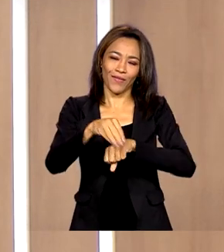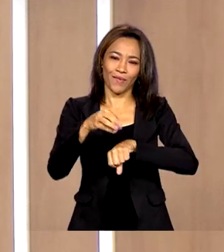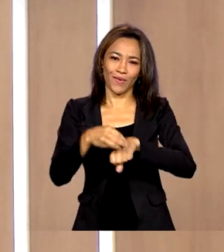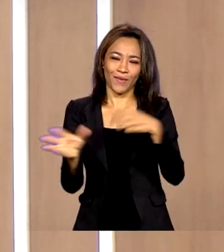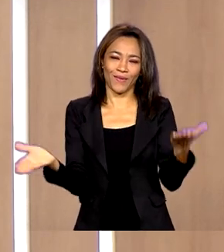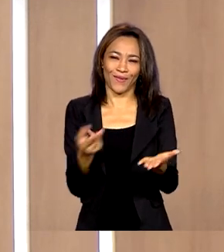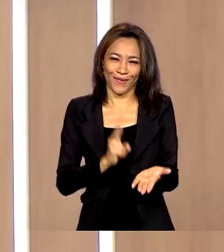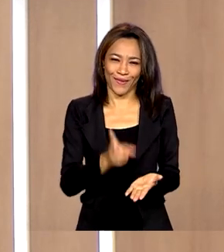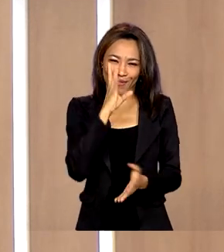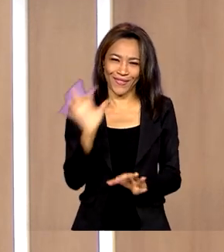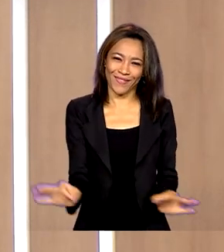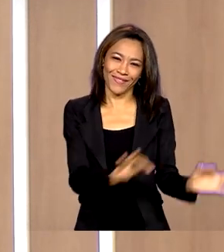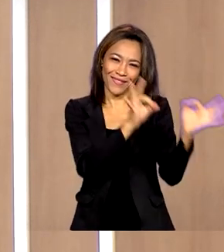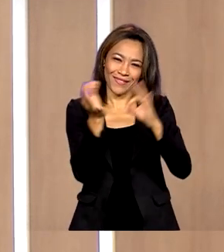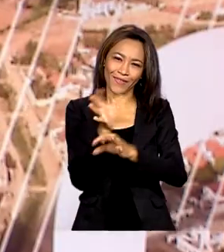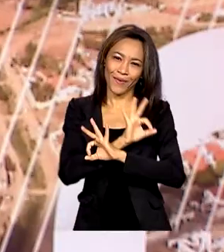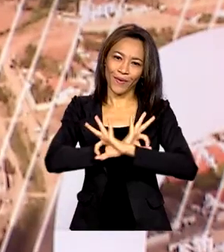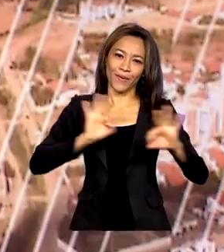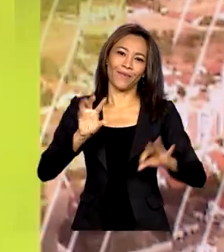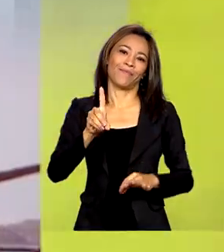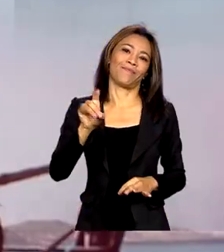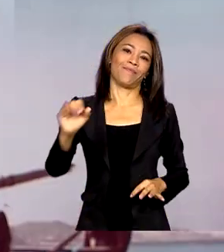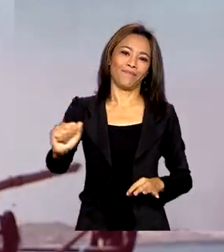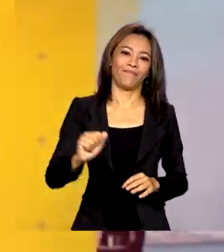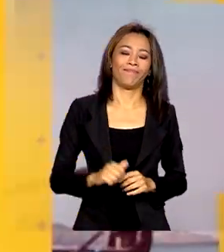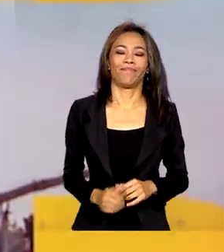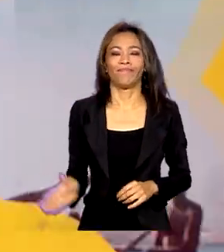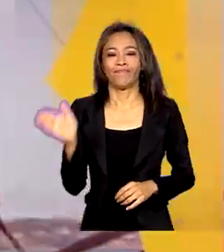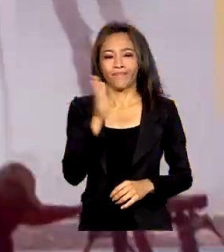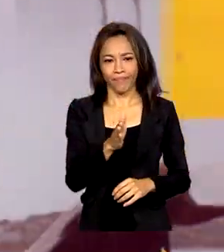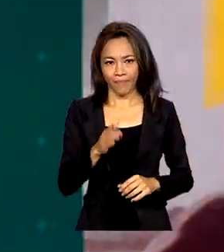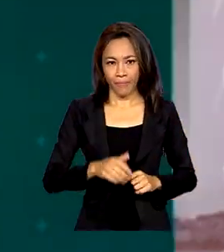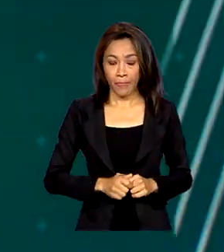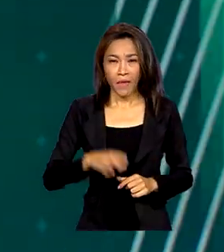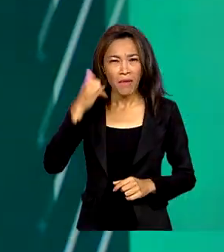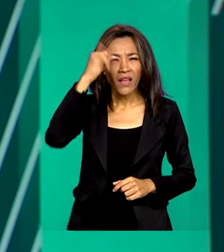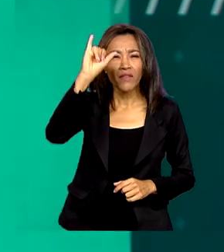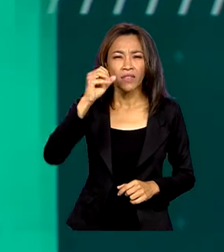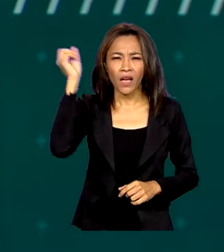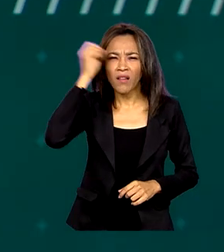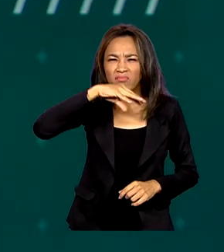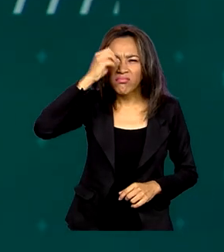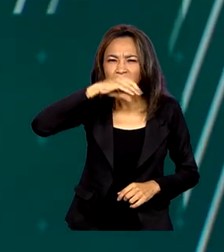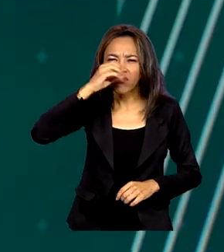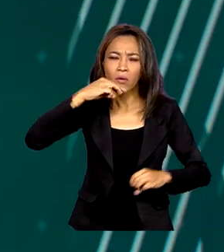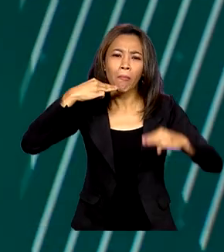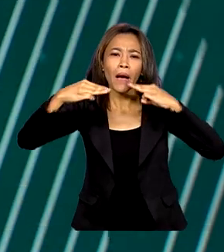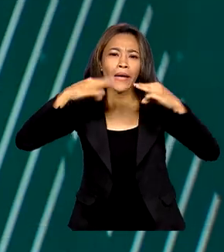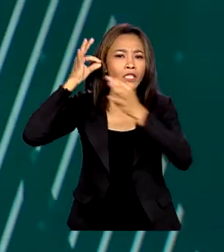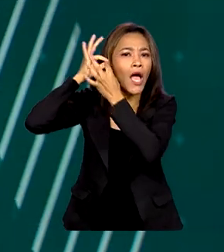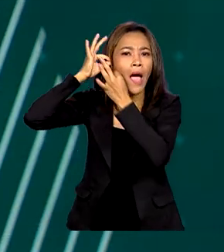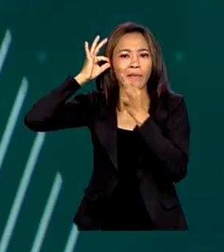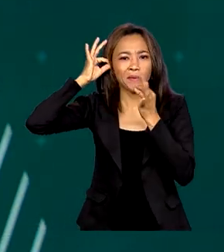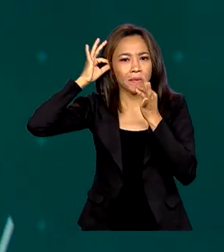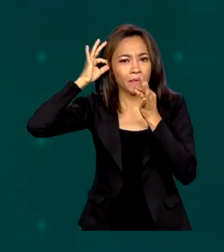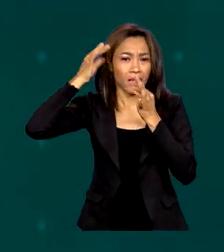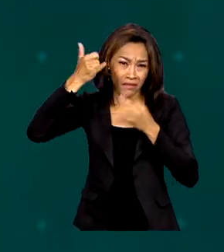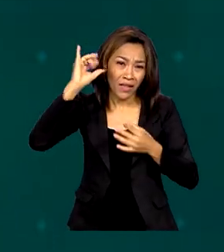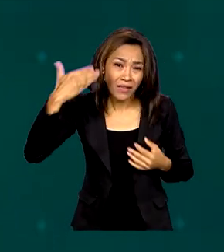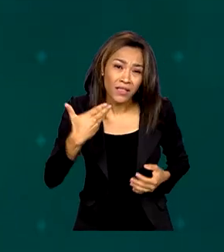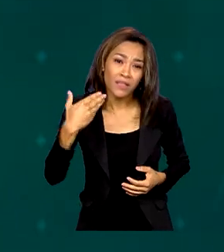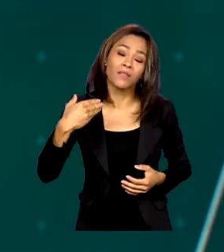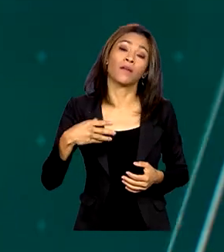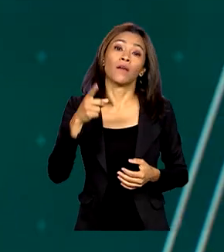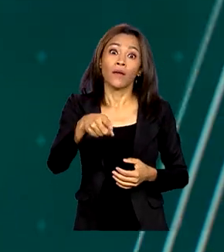você hoje. Continue conosco. Tenha um ótimo dia. Para impedir o marketing abusivo, a Anatel lançou um site que permite